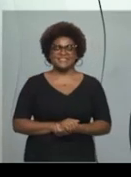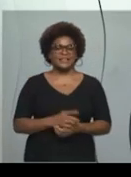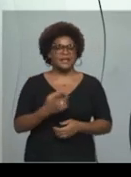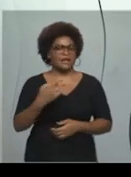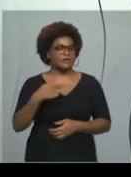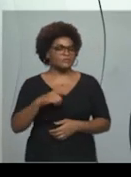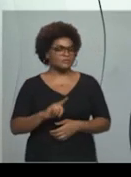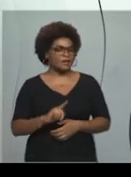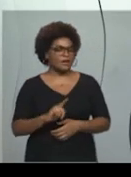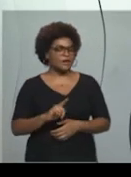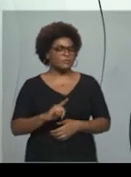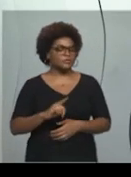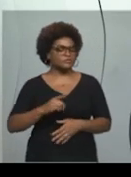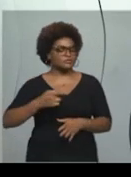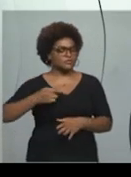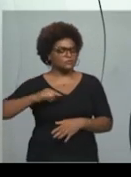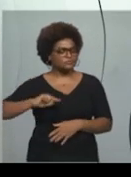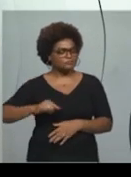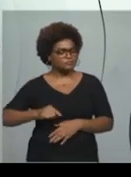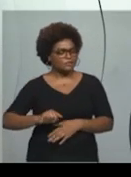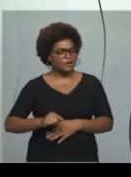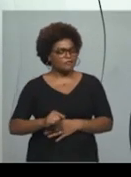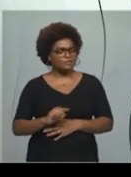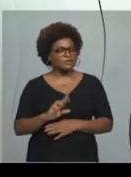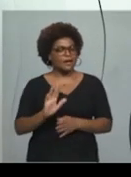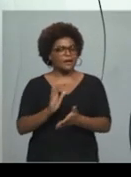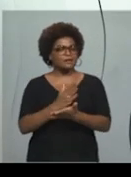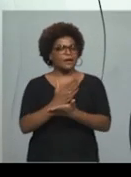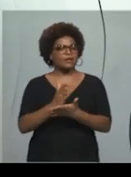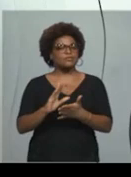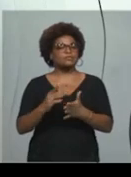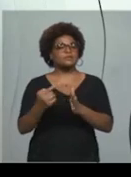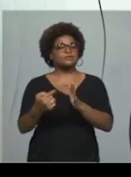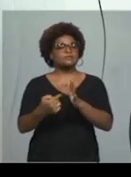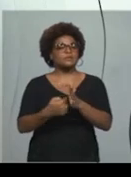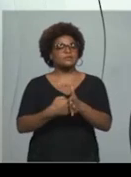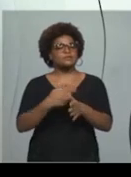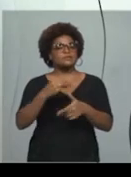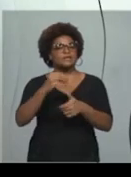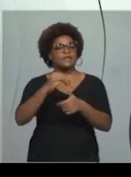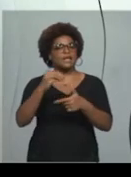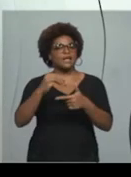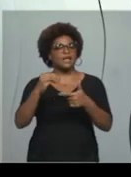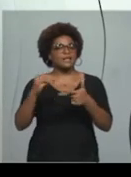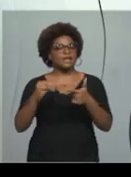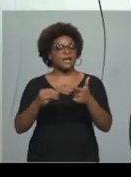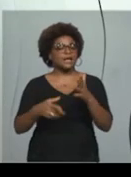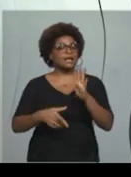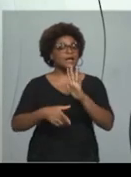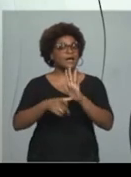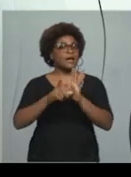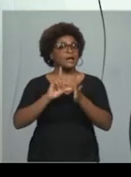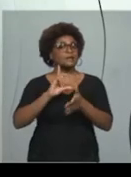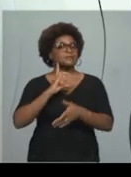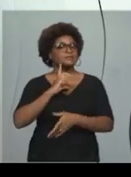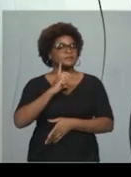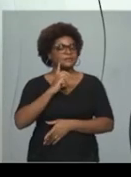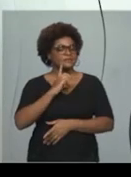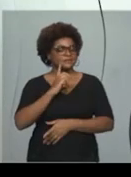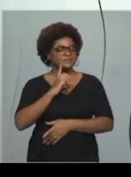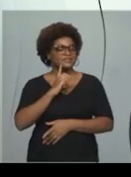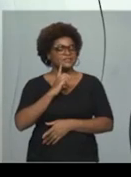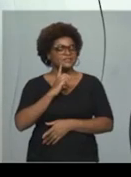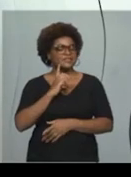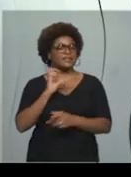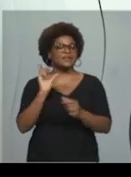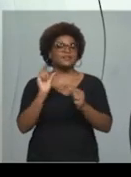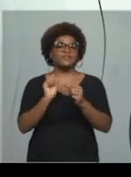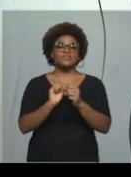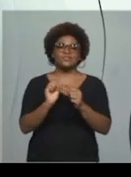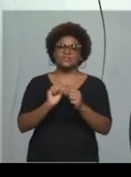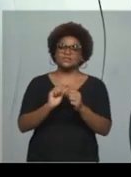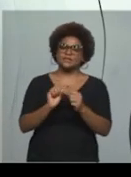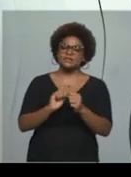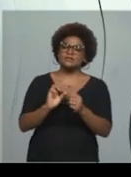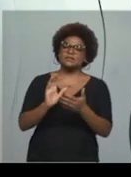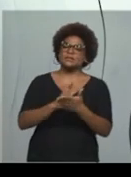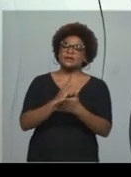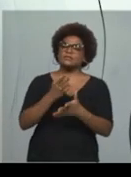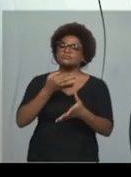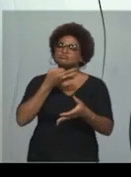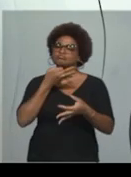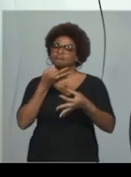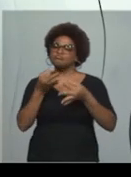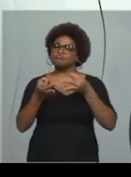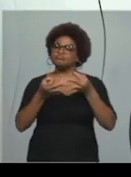algumas questões do Enem, de vestibulares anteriores, de provas anteriores e vamos fazer alguns comentários